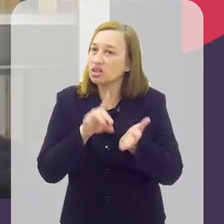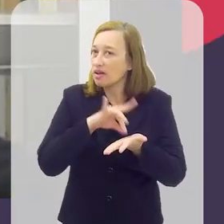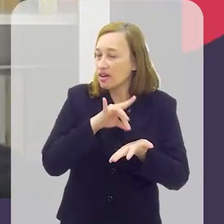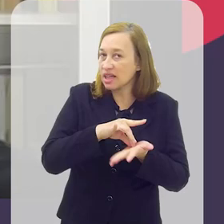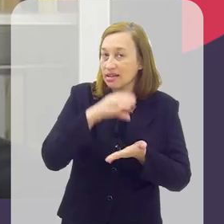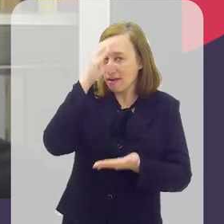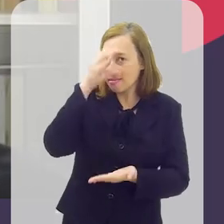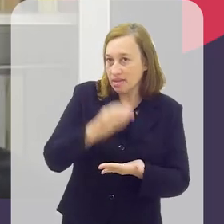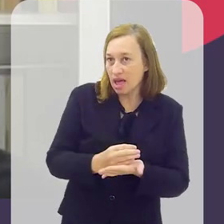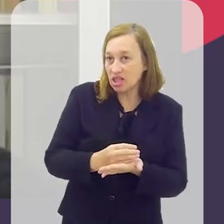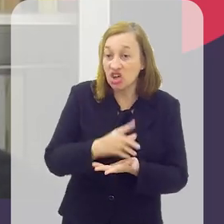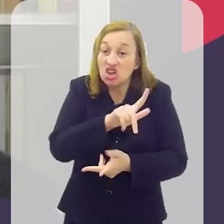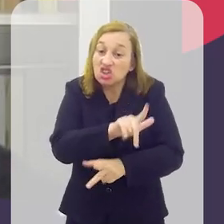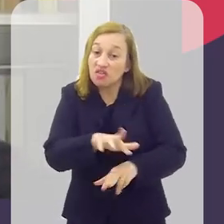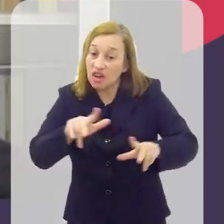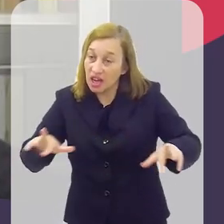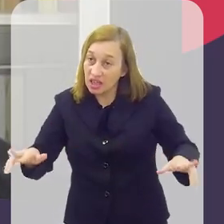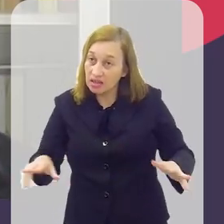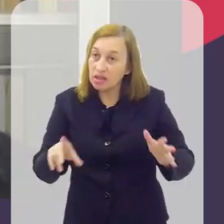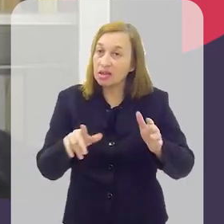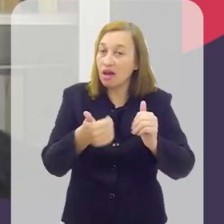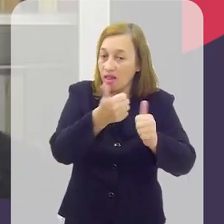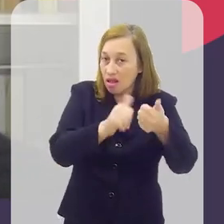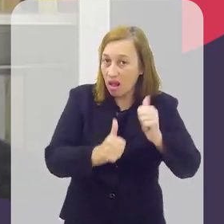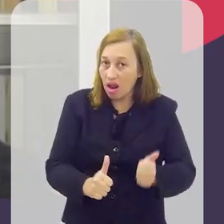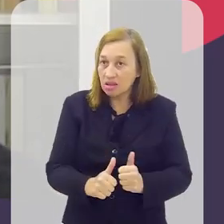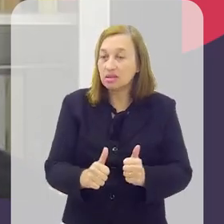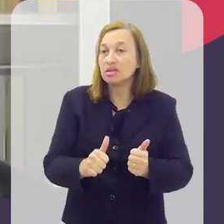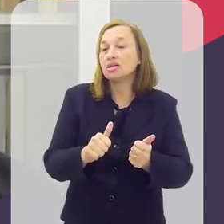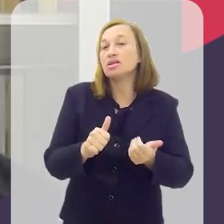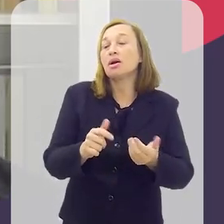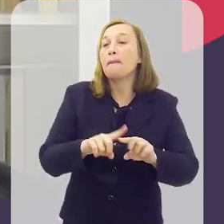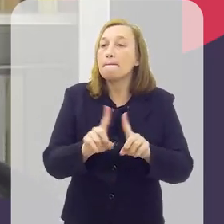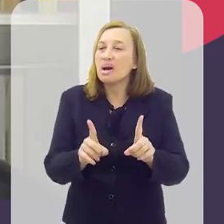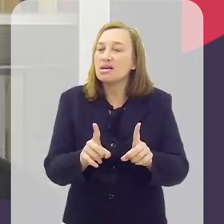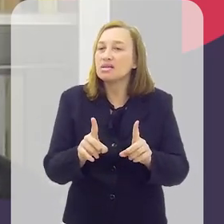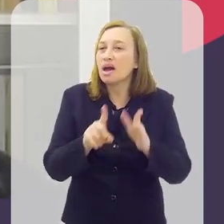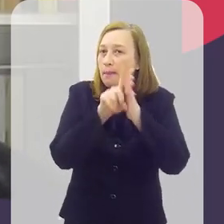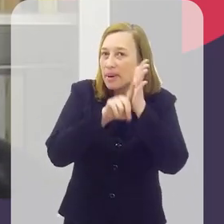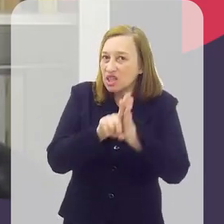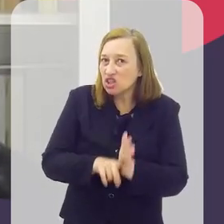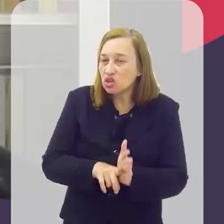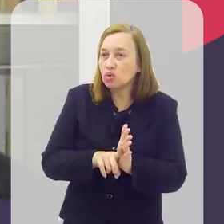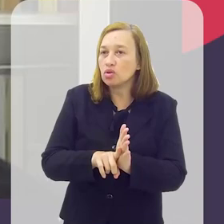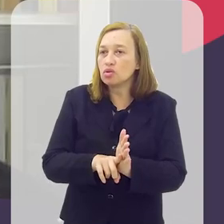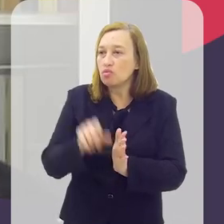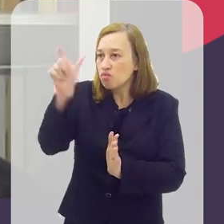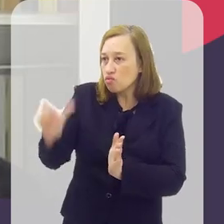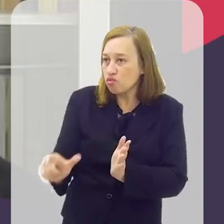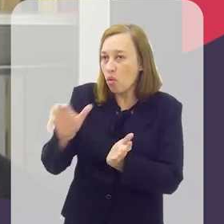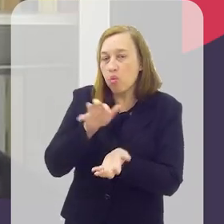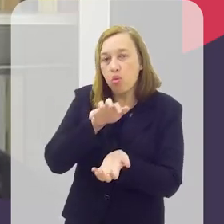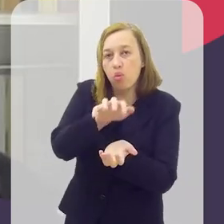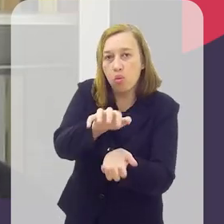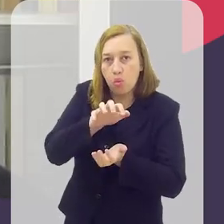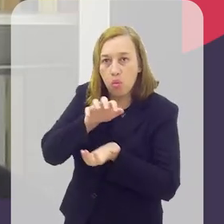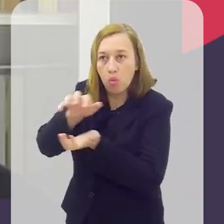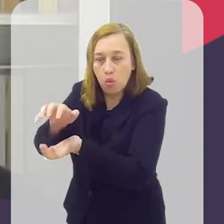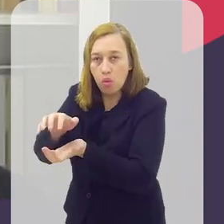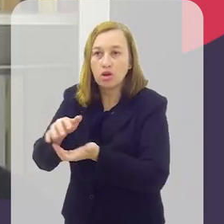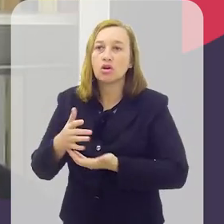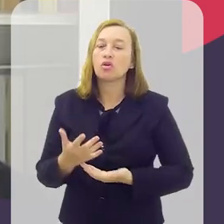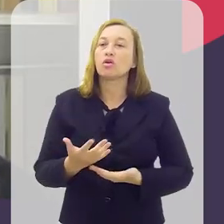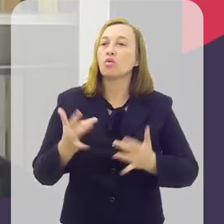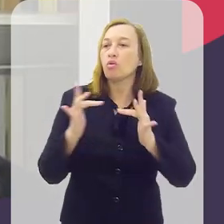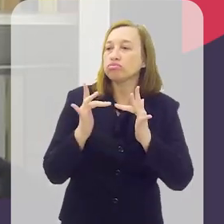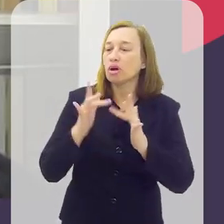na verdade a tese passa por diferentes pesquisas, diferentes análises de material, mas a pesquisa com os entregadores mesmo, o contato que eu tive